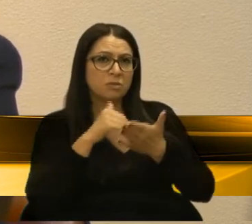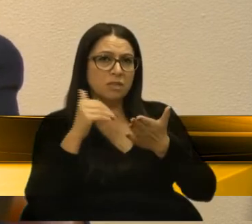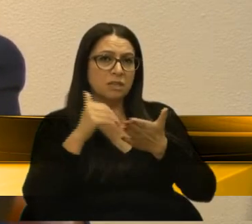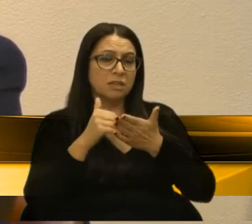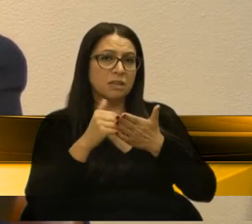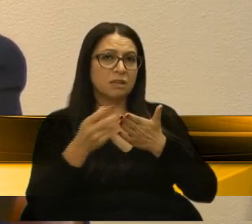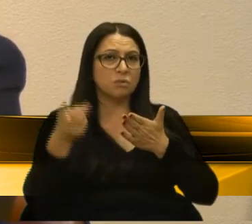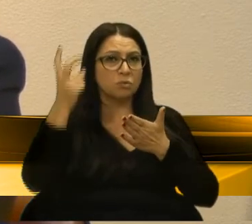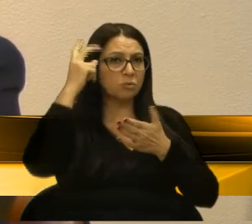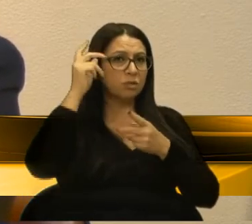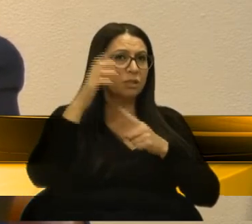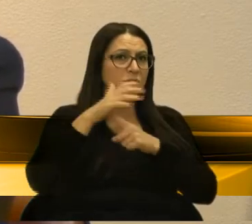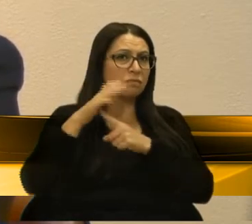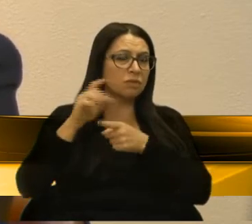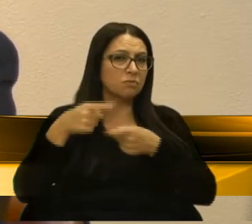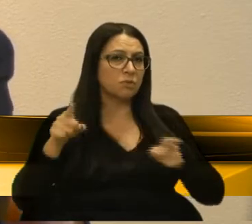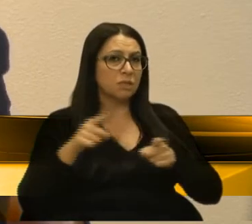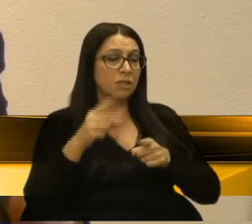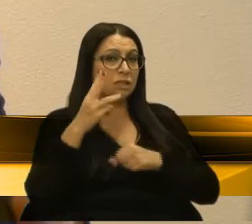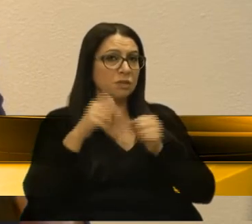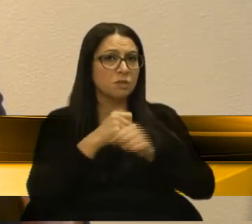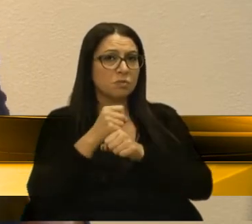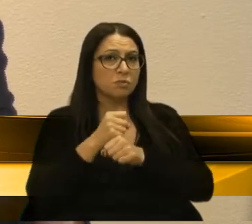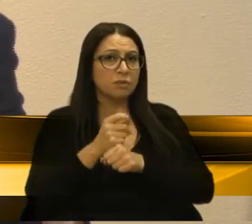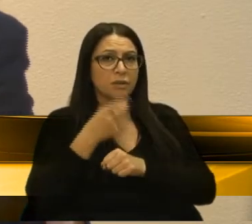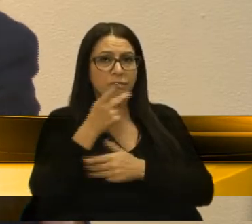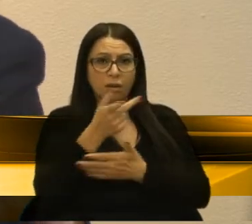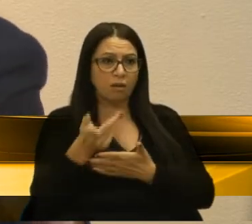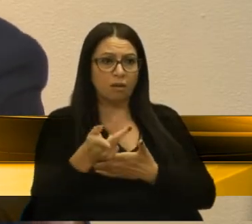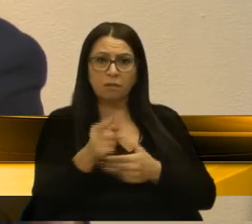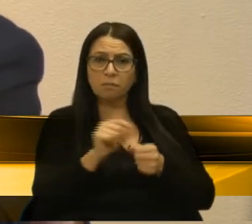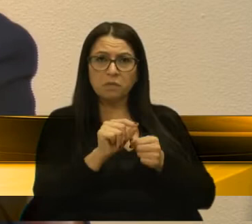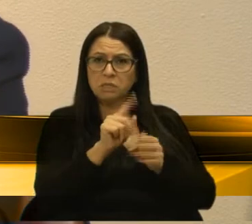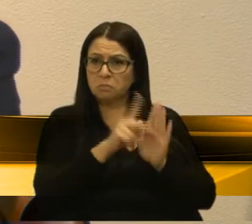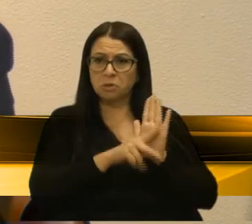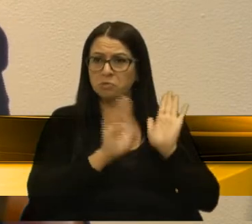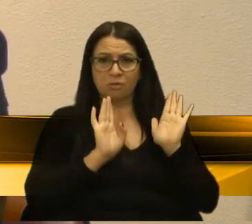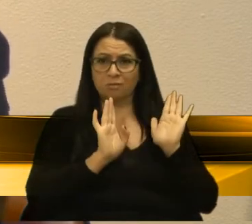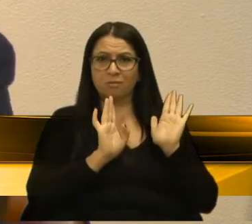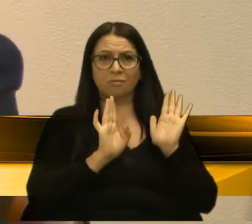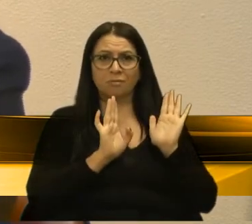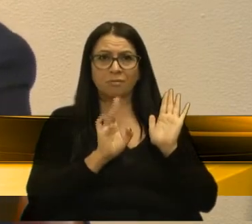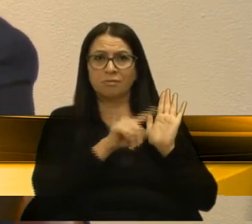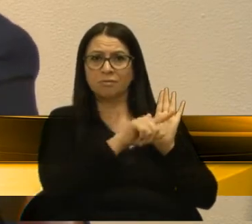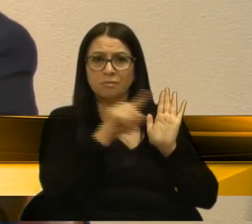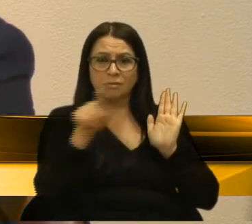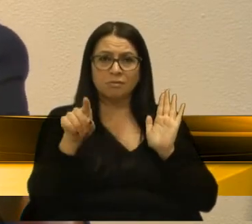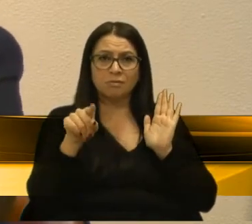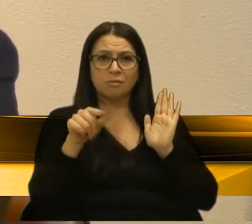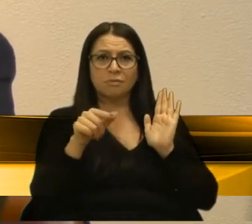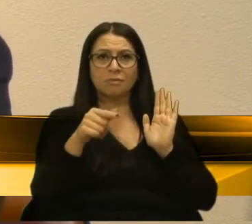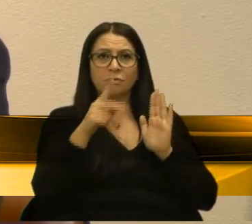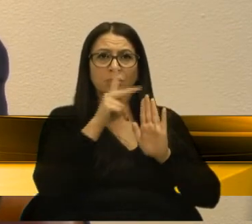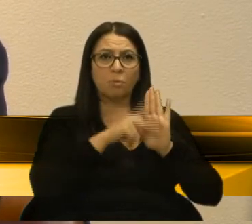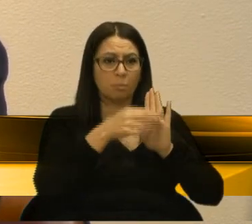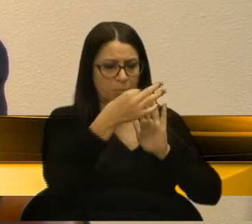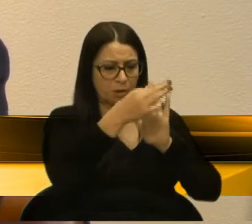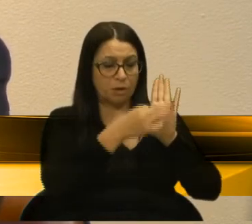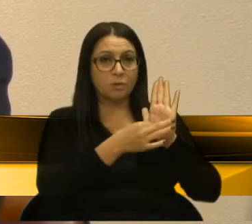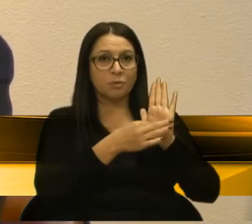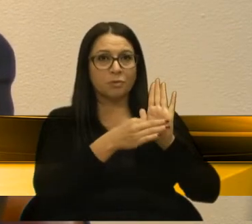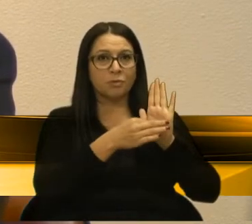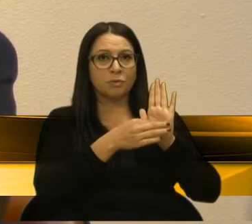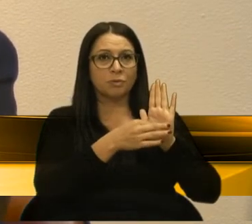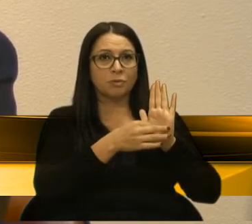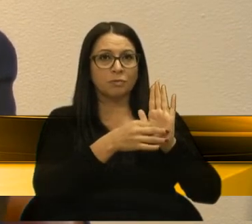fazer uma feira musical em três anos. É só chegar e dizer, eu não preciso nem fazer um projeto. Vocês não estavam no plano de governo do ex-prefeito